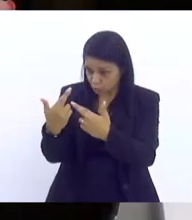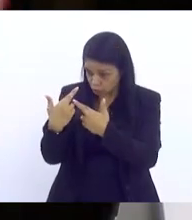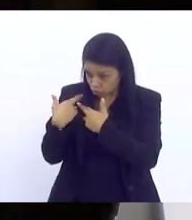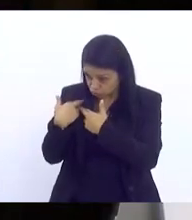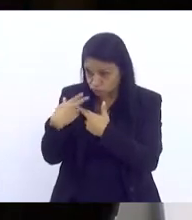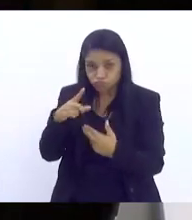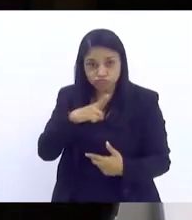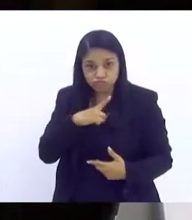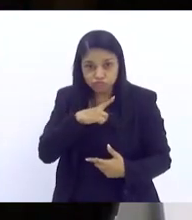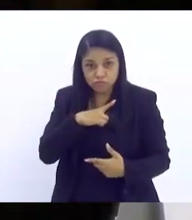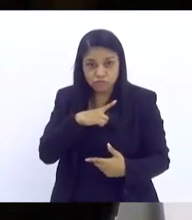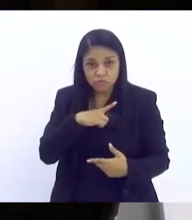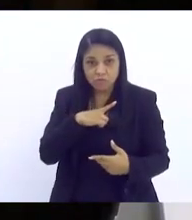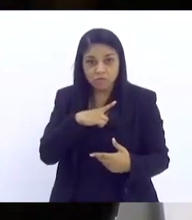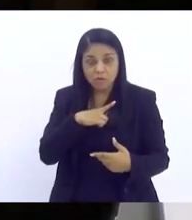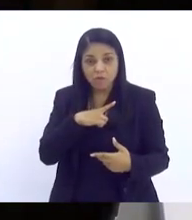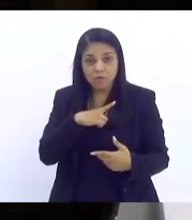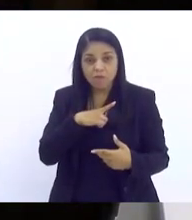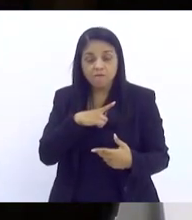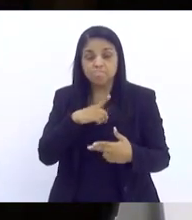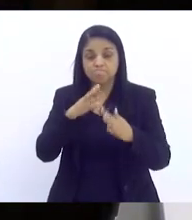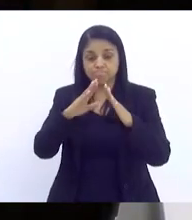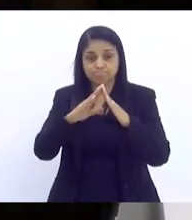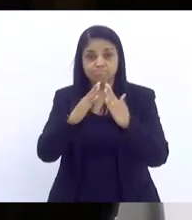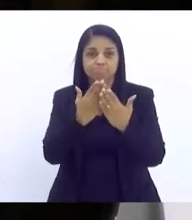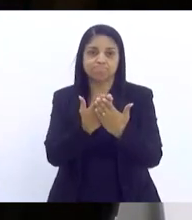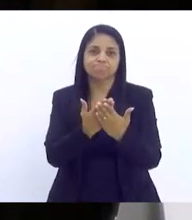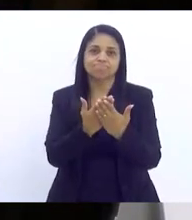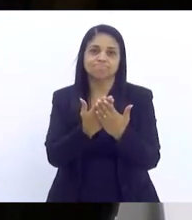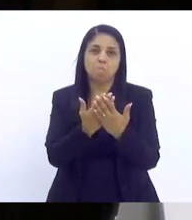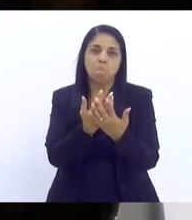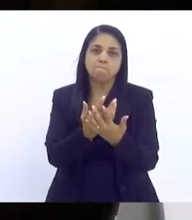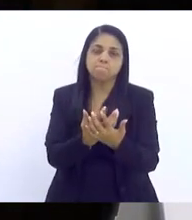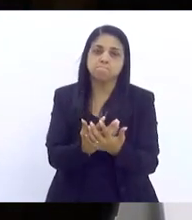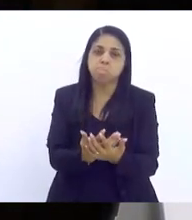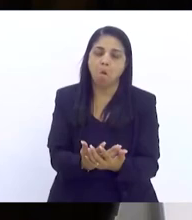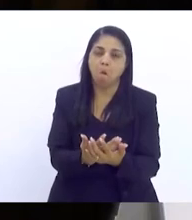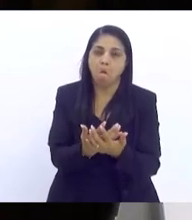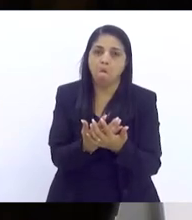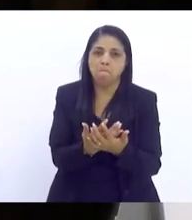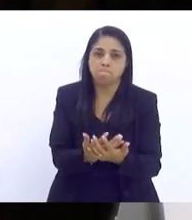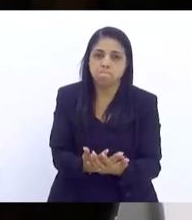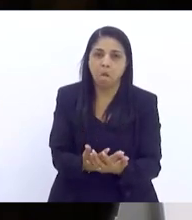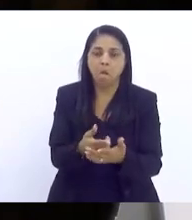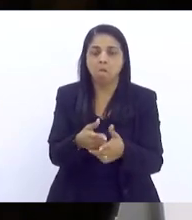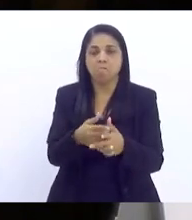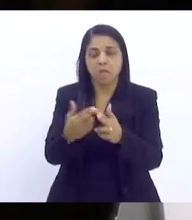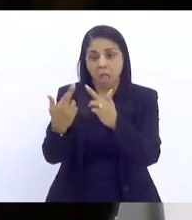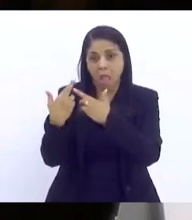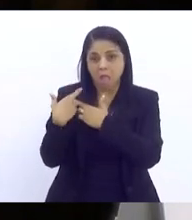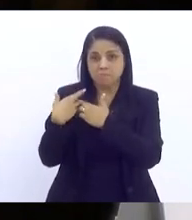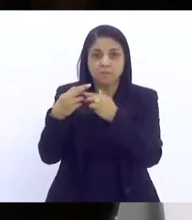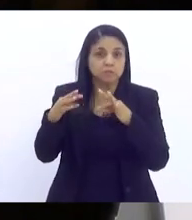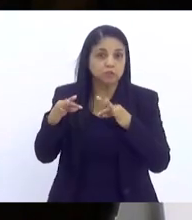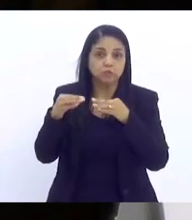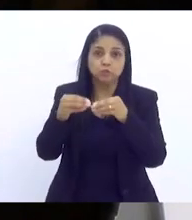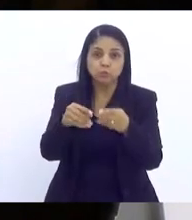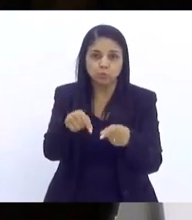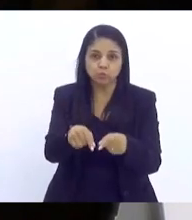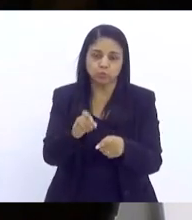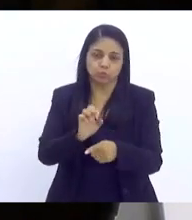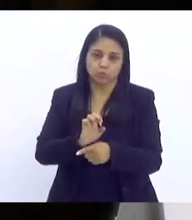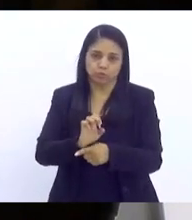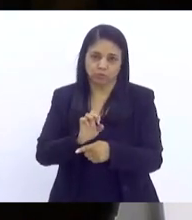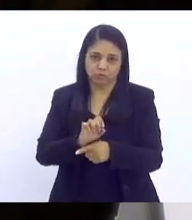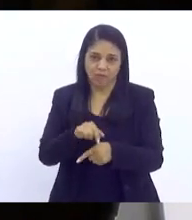sobrecarregaram, e a escola é uma delas. Ela recebeu todos os postos avançados, quase que possíveis, do Estado.